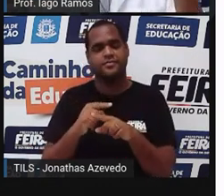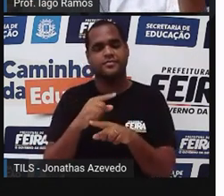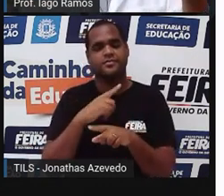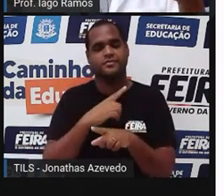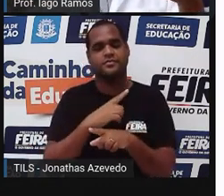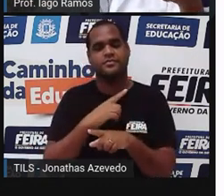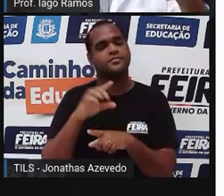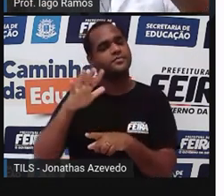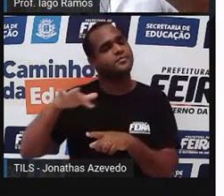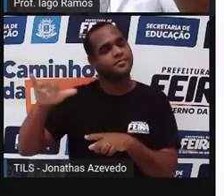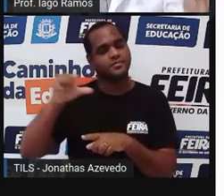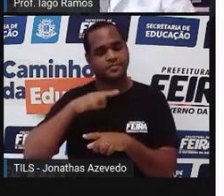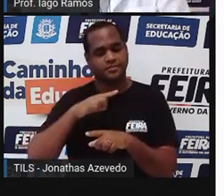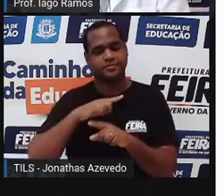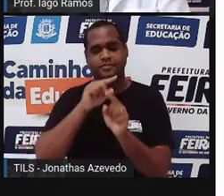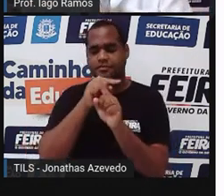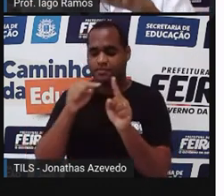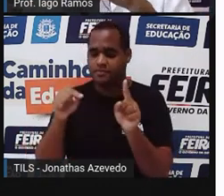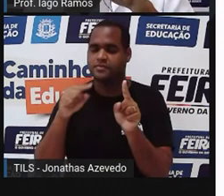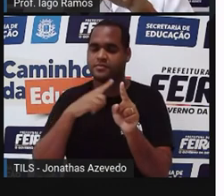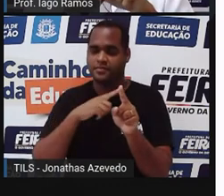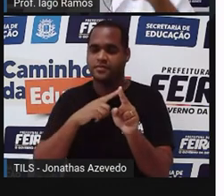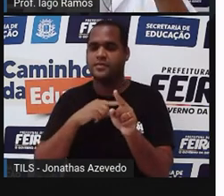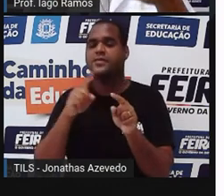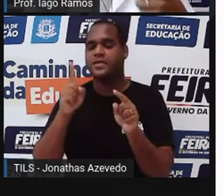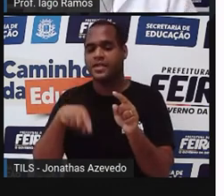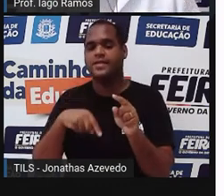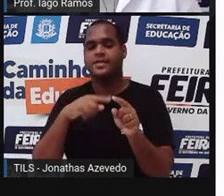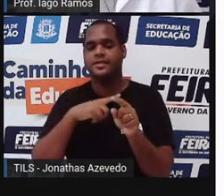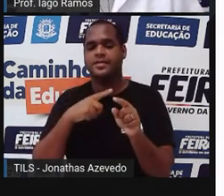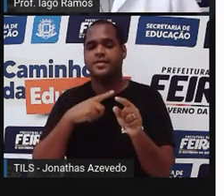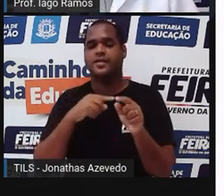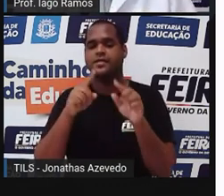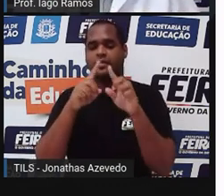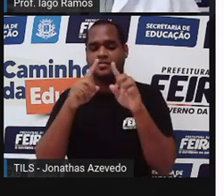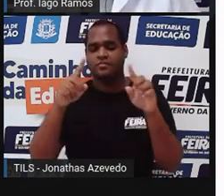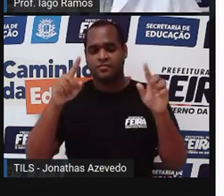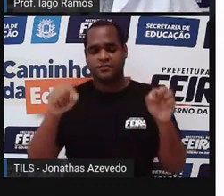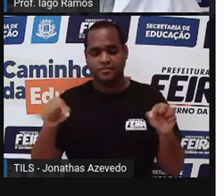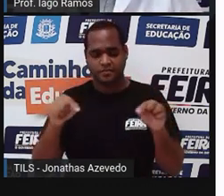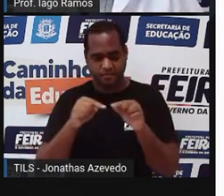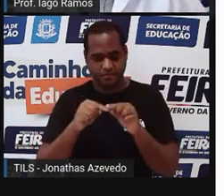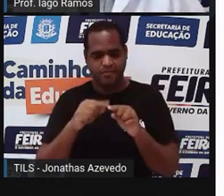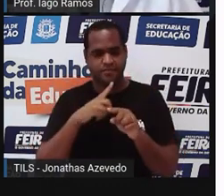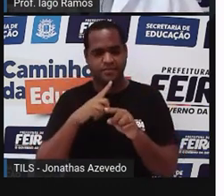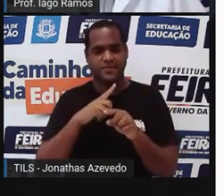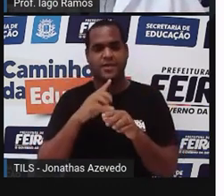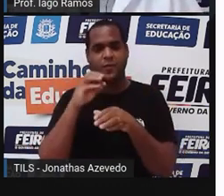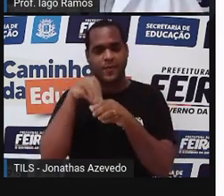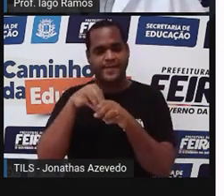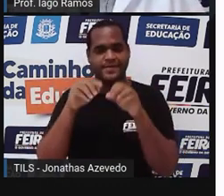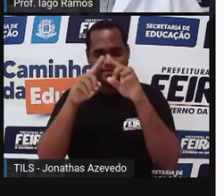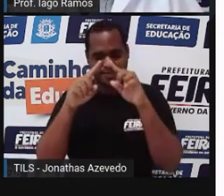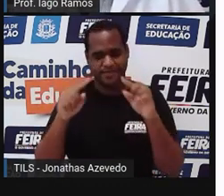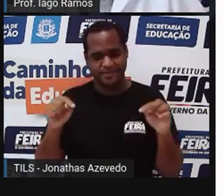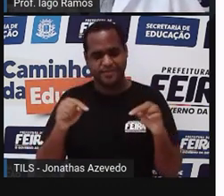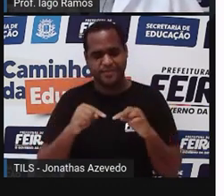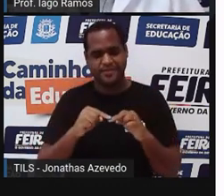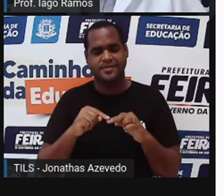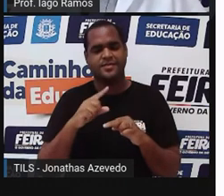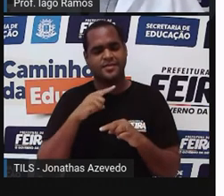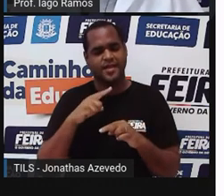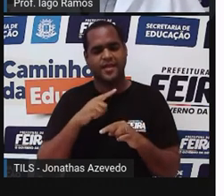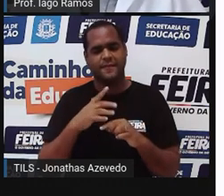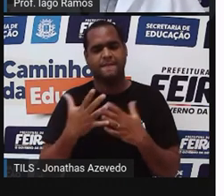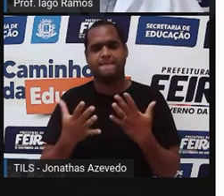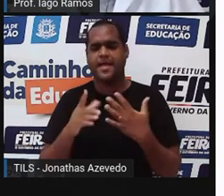que é a metade desse retângulo que tem o losango. Que coisa bacana, né? Mas, olha só, quem